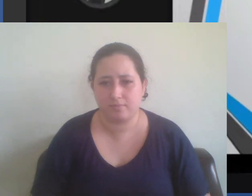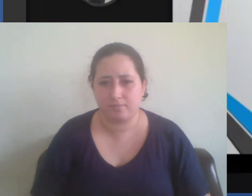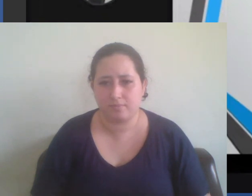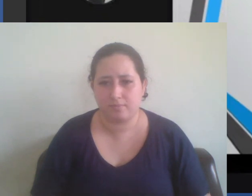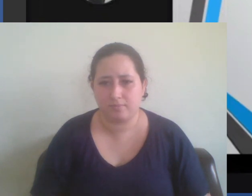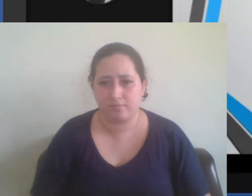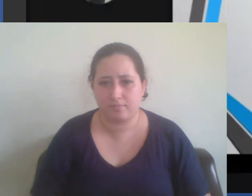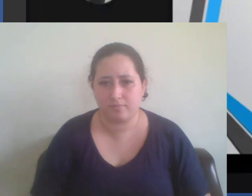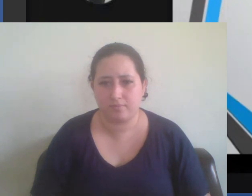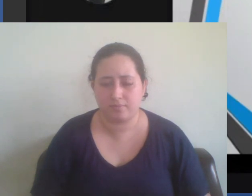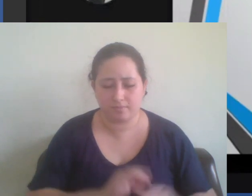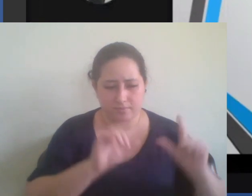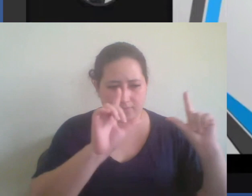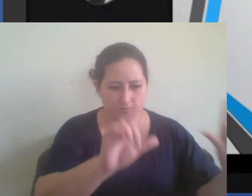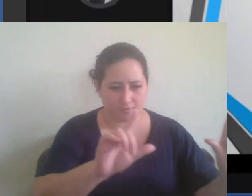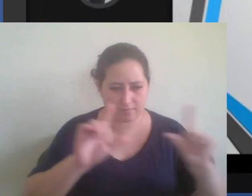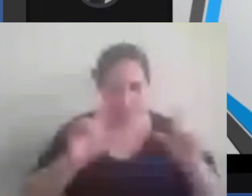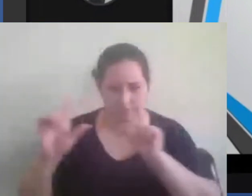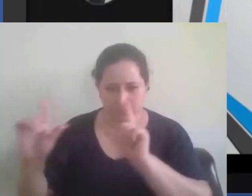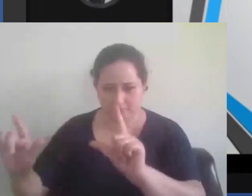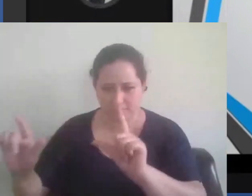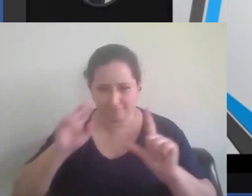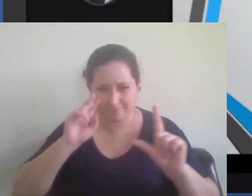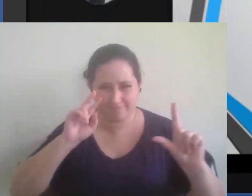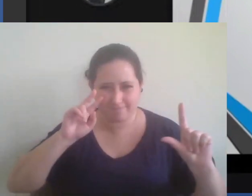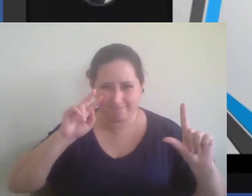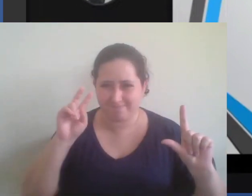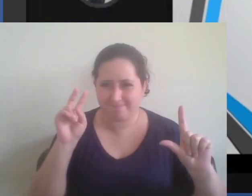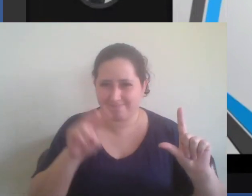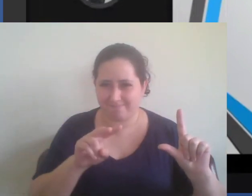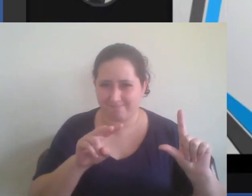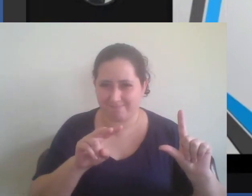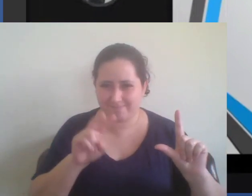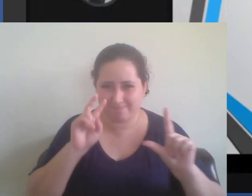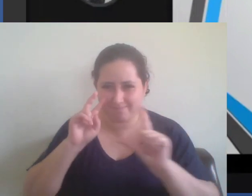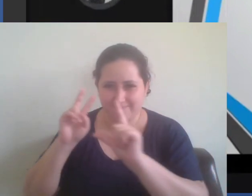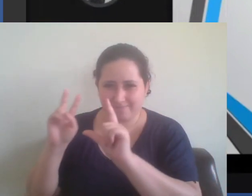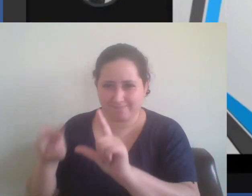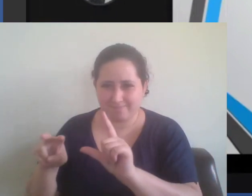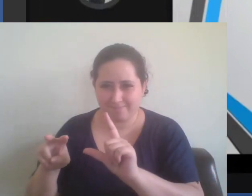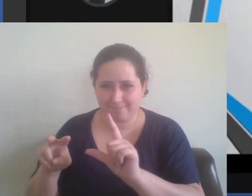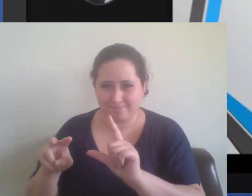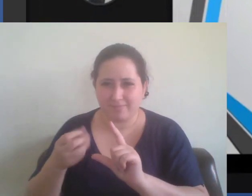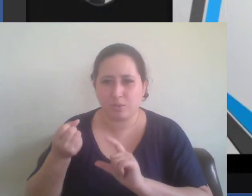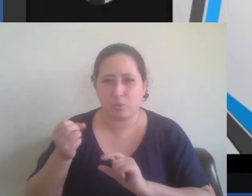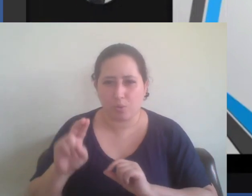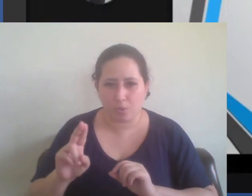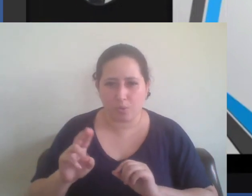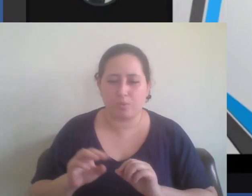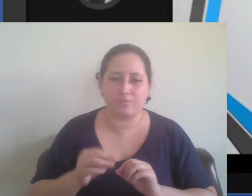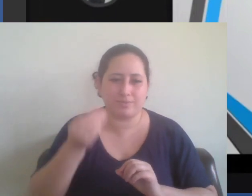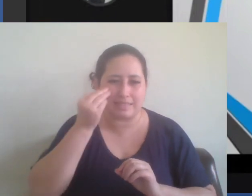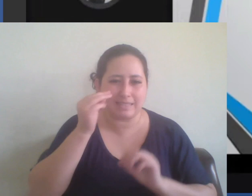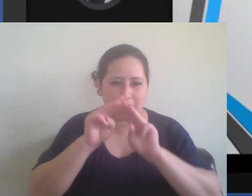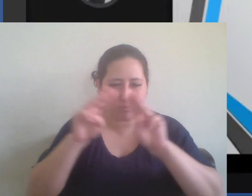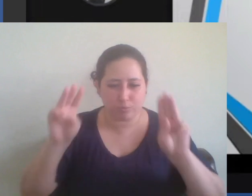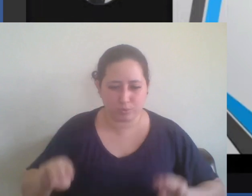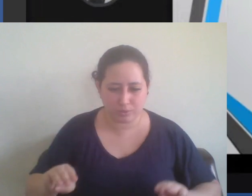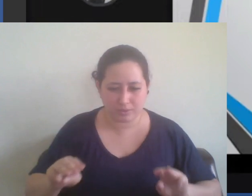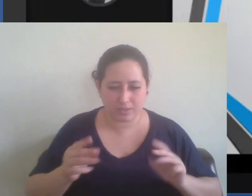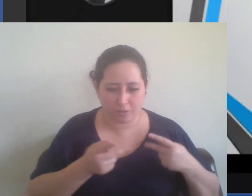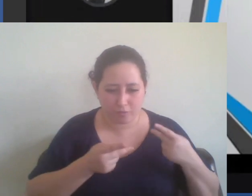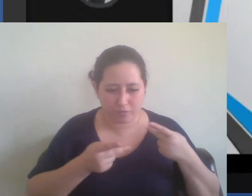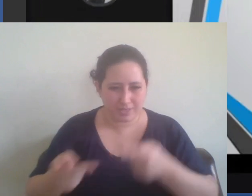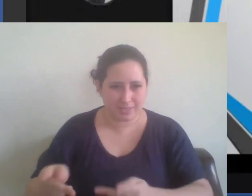olhando vendo ou fazendo uma visita até virtual porque o museu do local